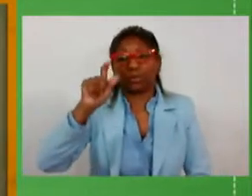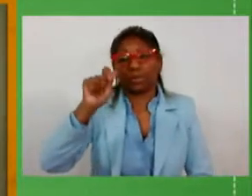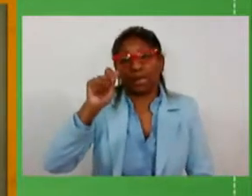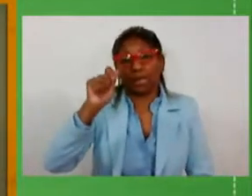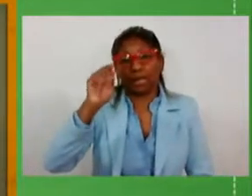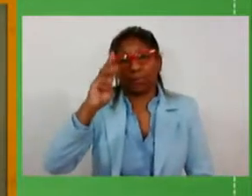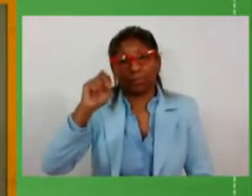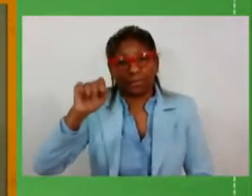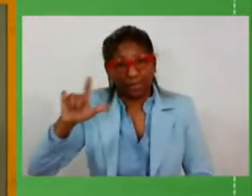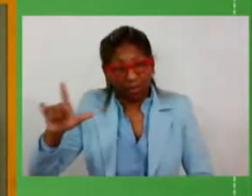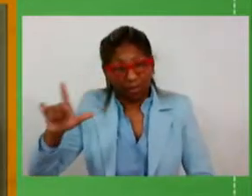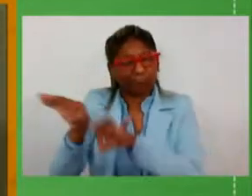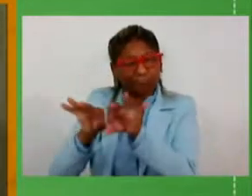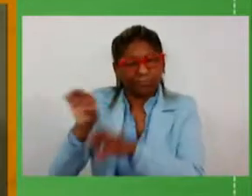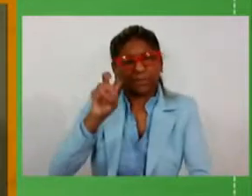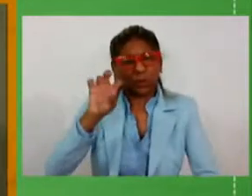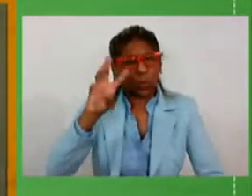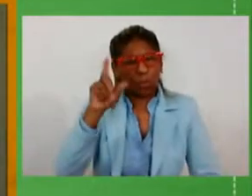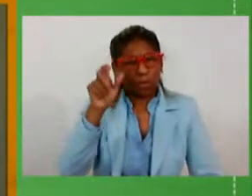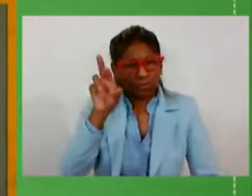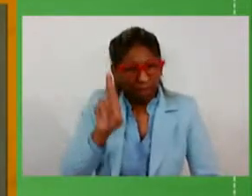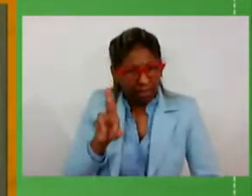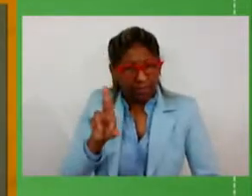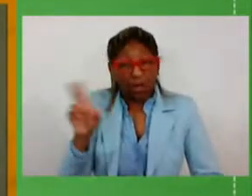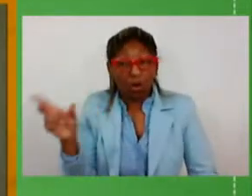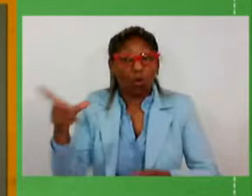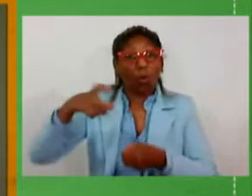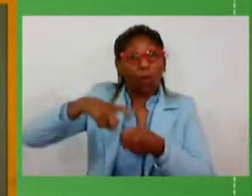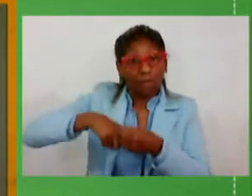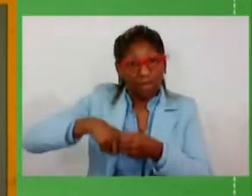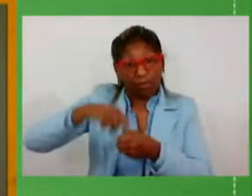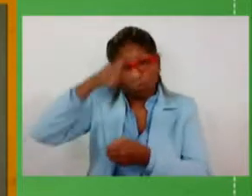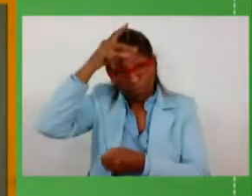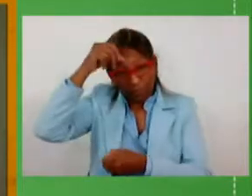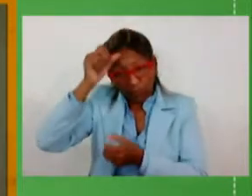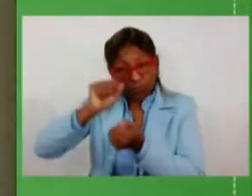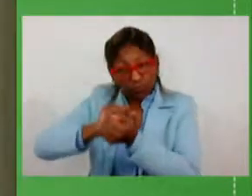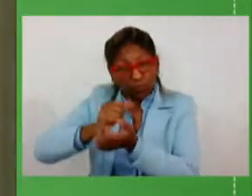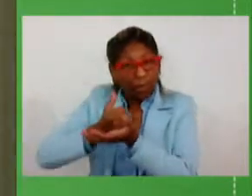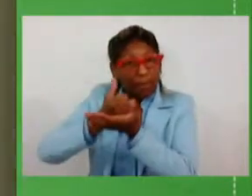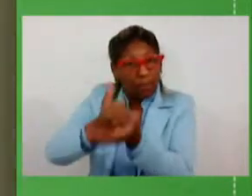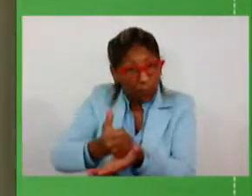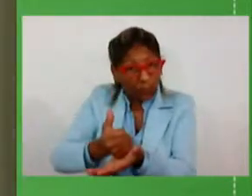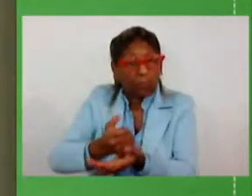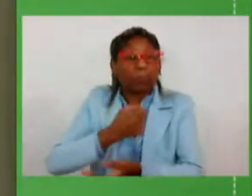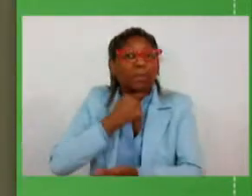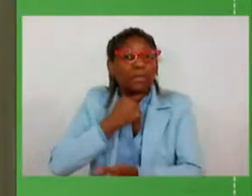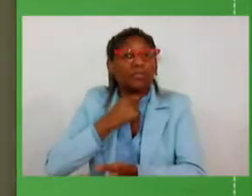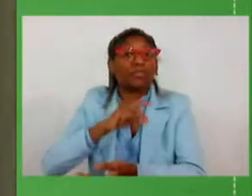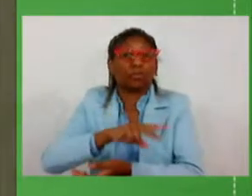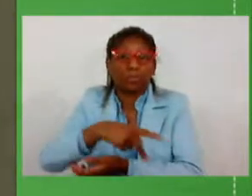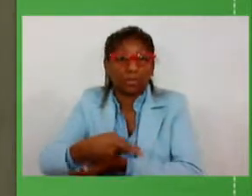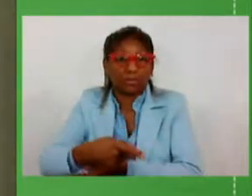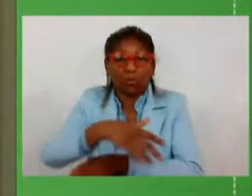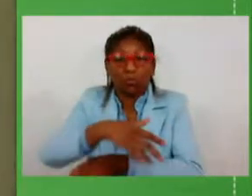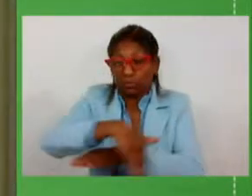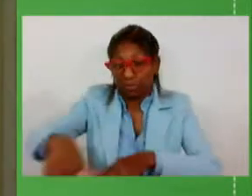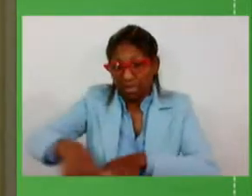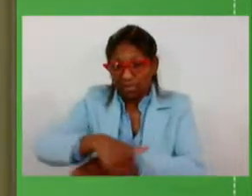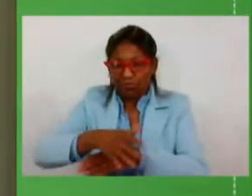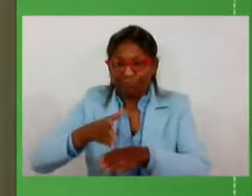em 5 milhões de reais no investimento que será feito em convênio com a prefeitura para que a gente possa garantir a duplicação de um trecho que é um gargalo